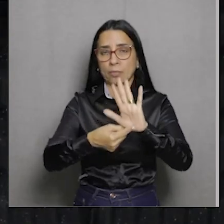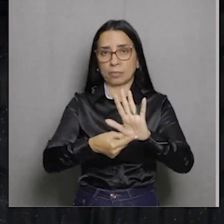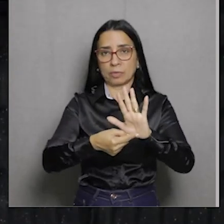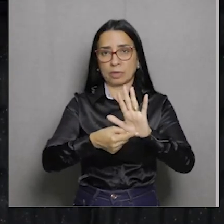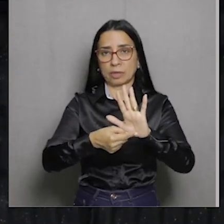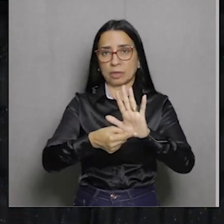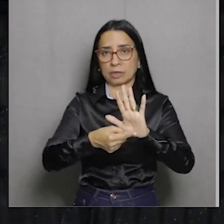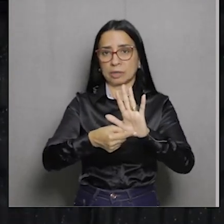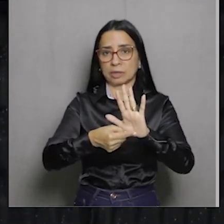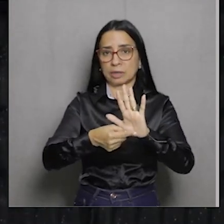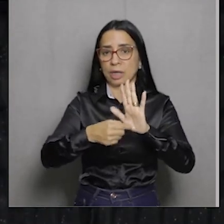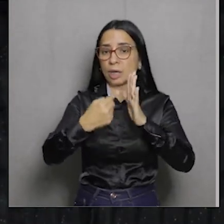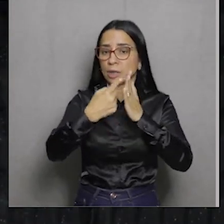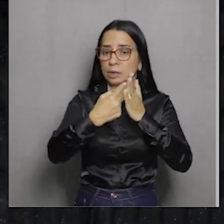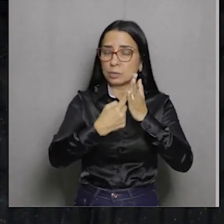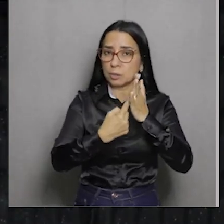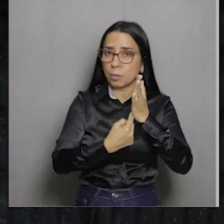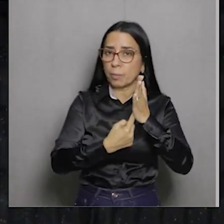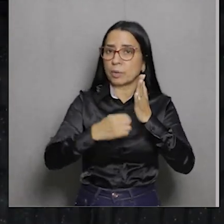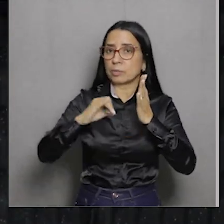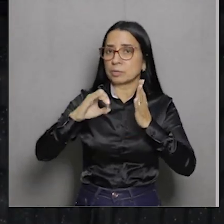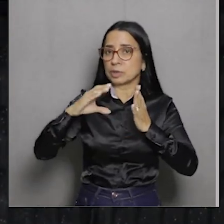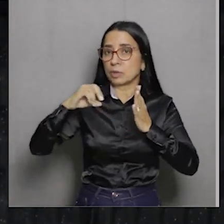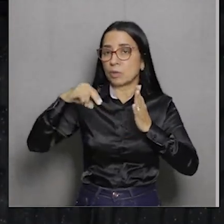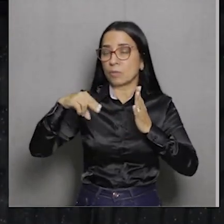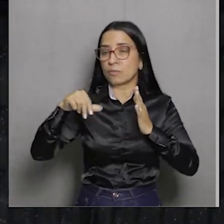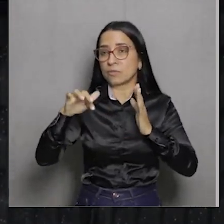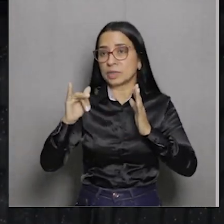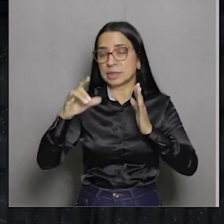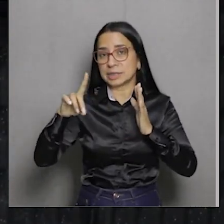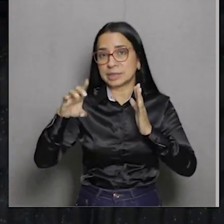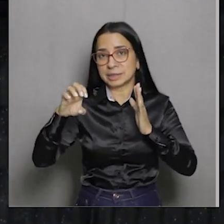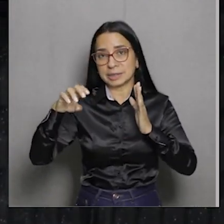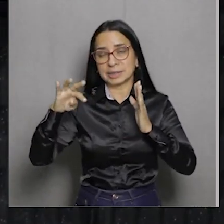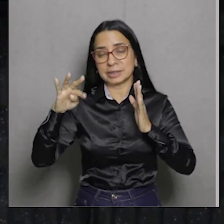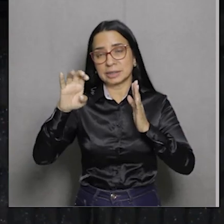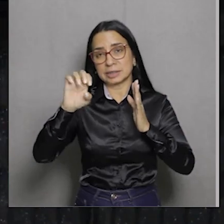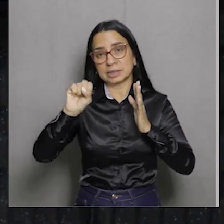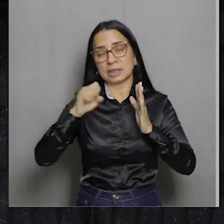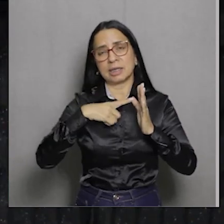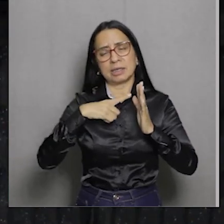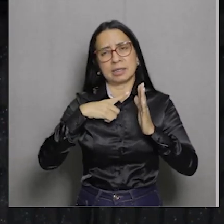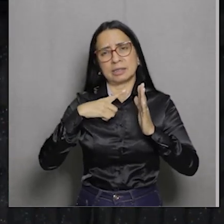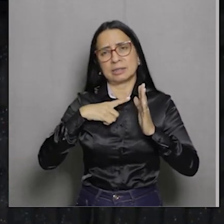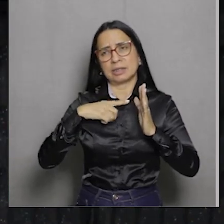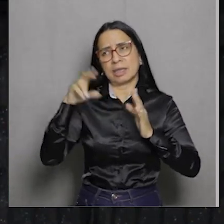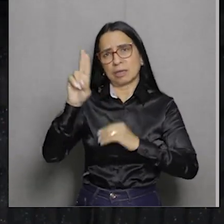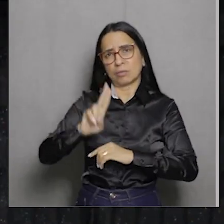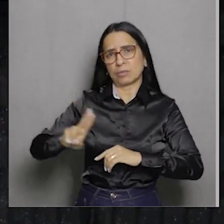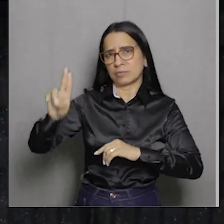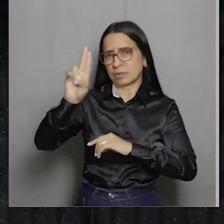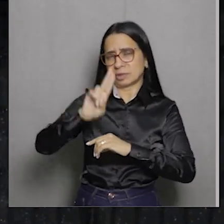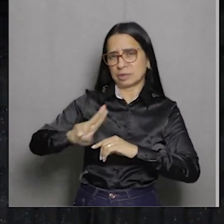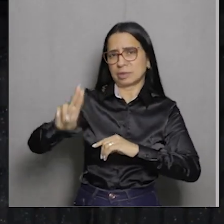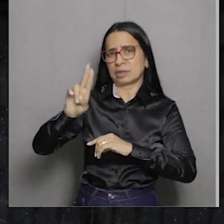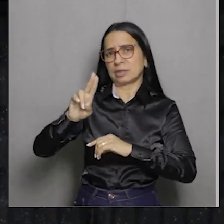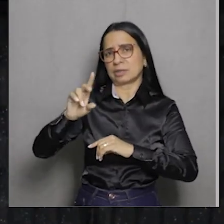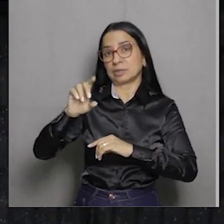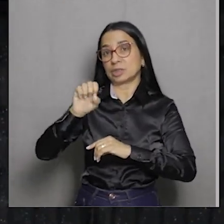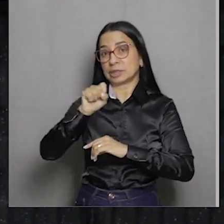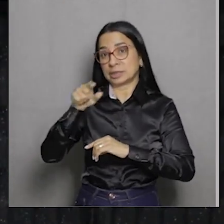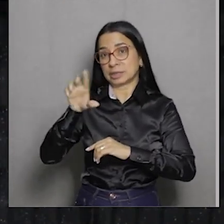que no plano dos inconfidentes, você tem universidade, você tem São João do Rei como capital, você tem